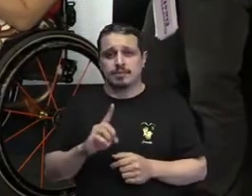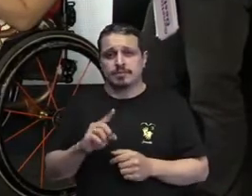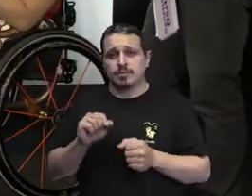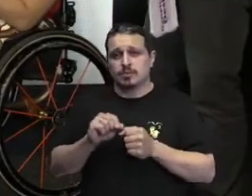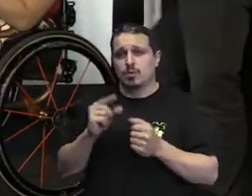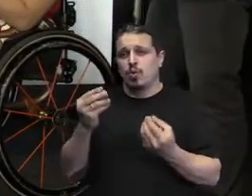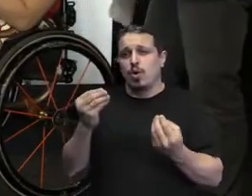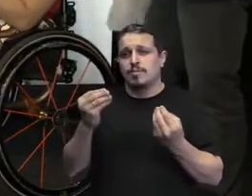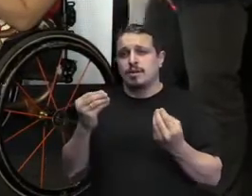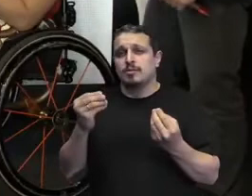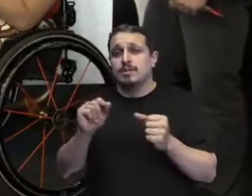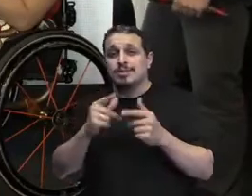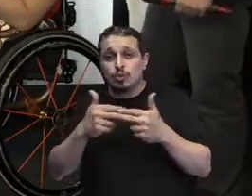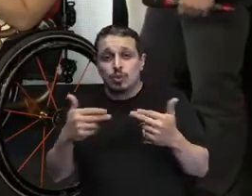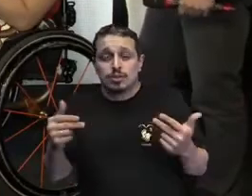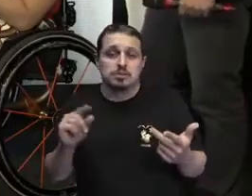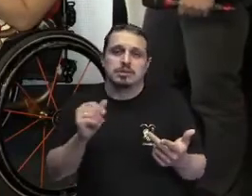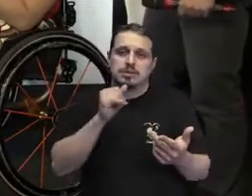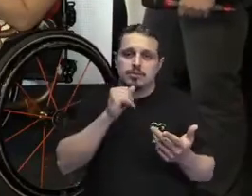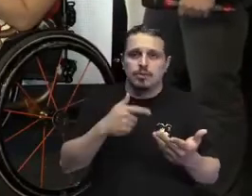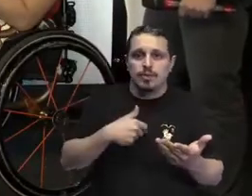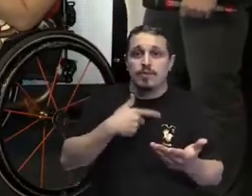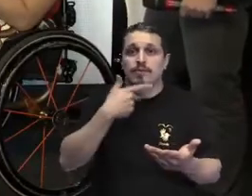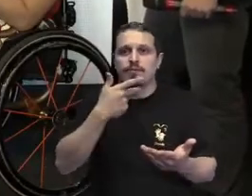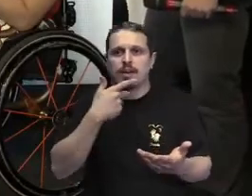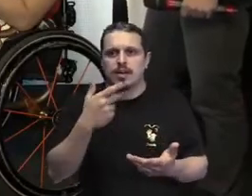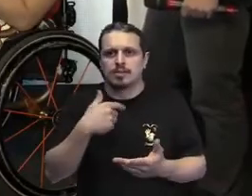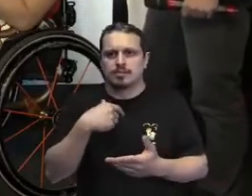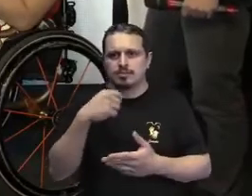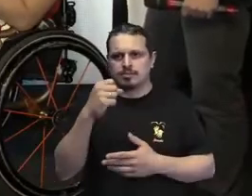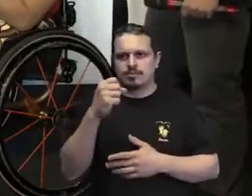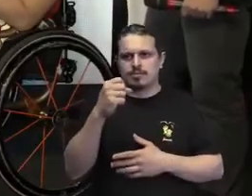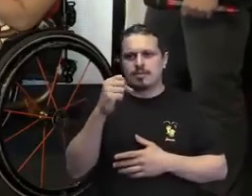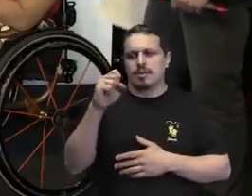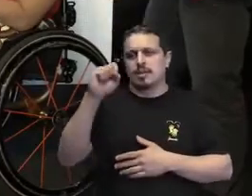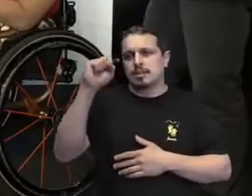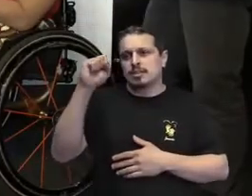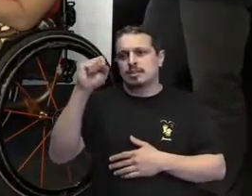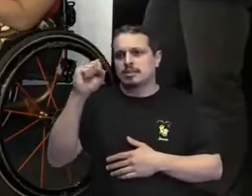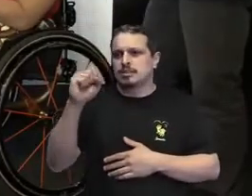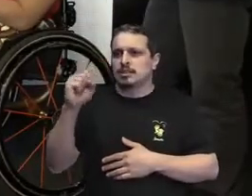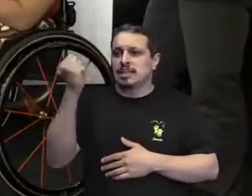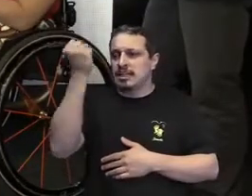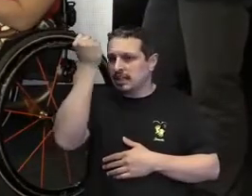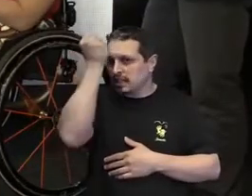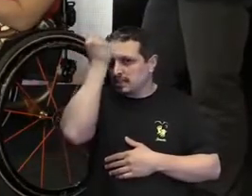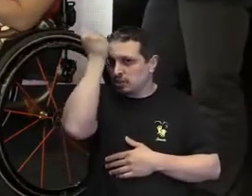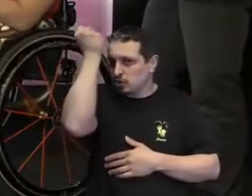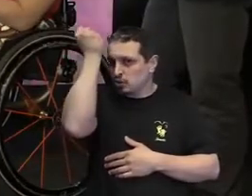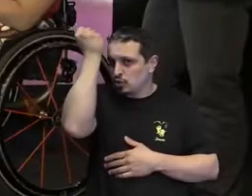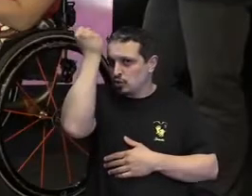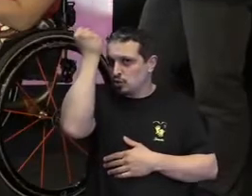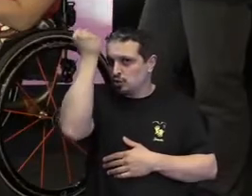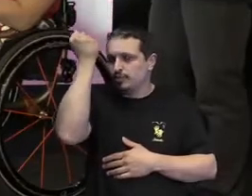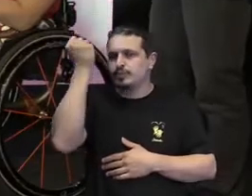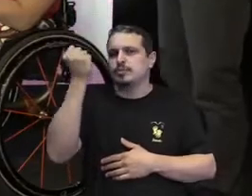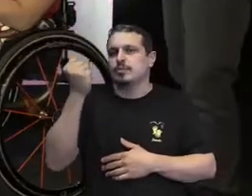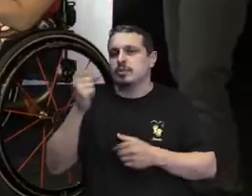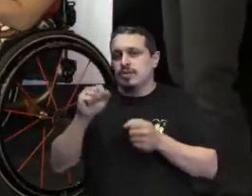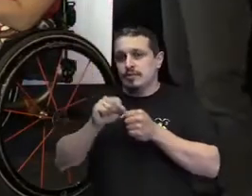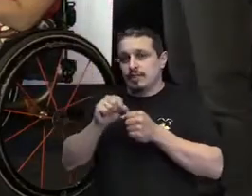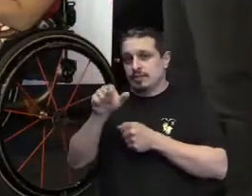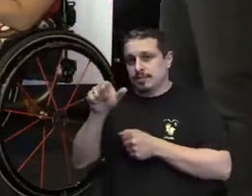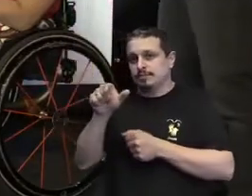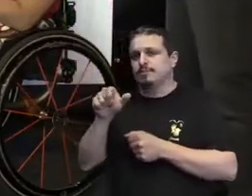estereotipada naquela vibe de ou somos super-heroínos ou somos os